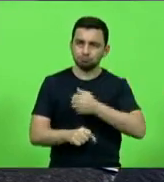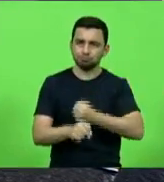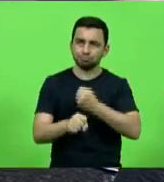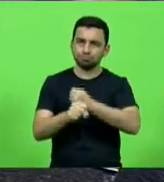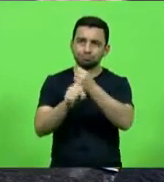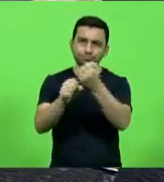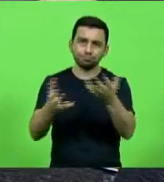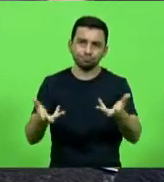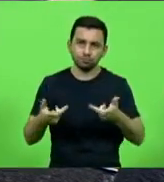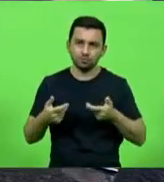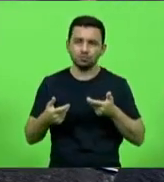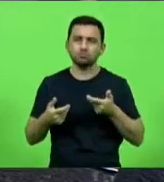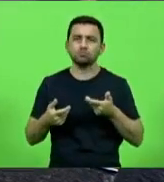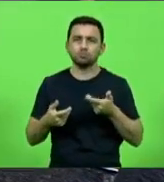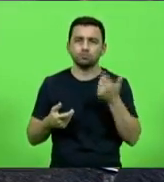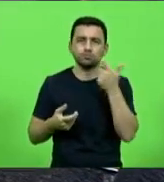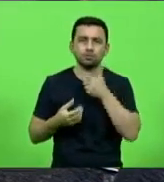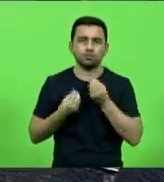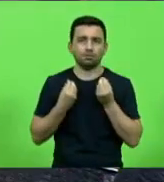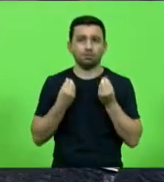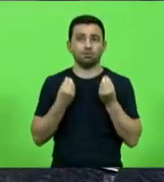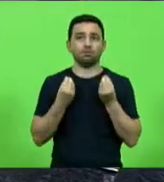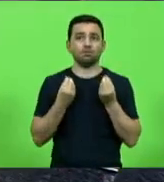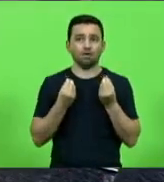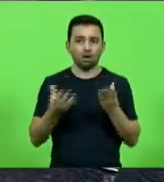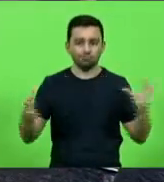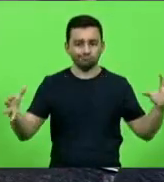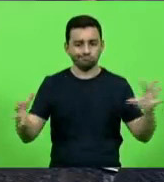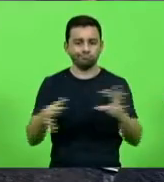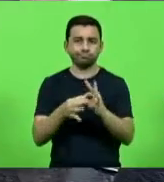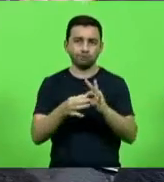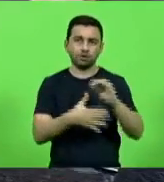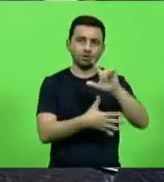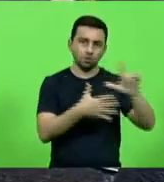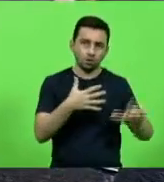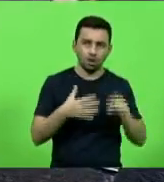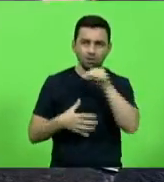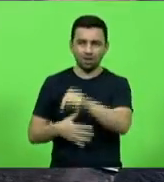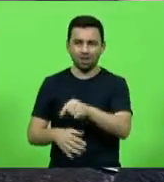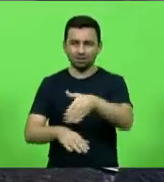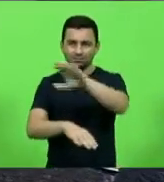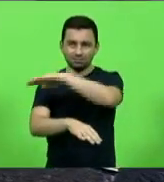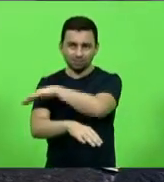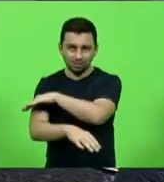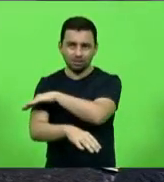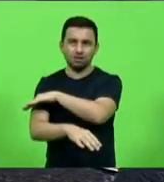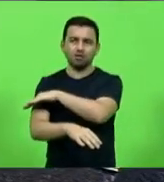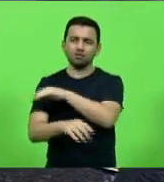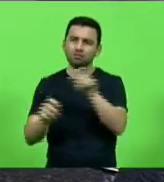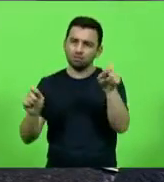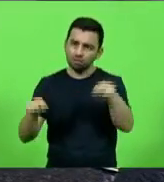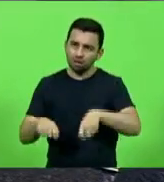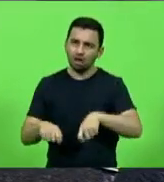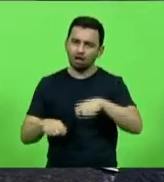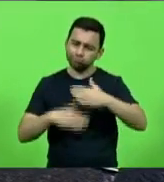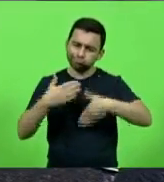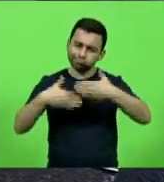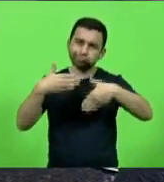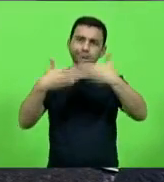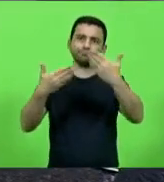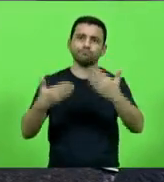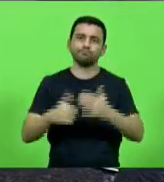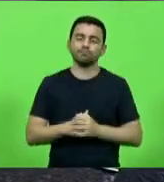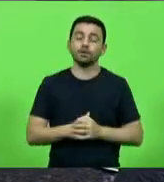qualidade oportunizando essa integração entre o litoral e o Planalto Serrano, fazendo as duas regiões ter mais desenvolvimento. Então,